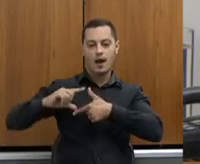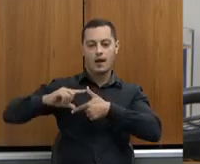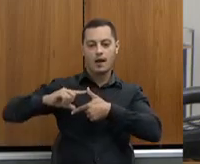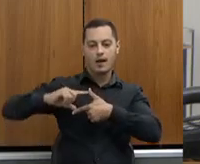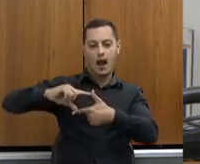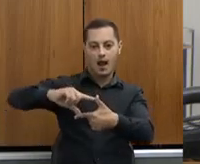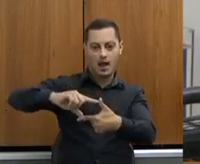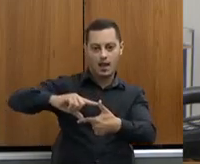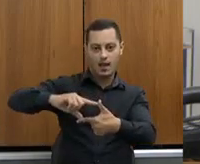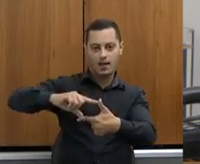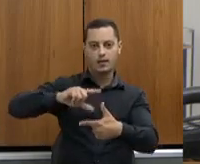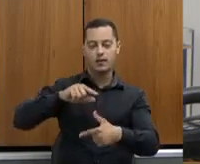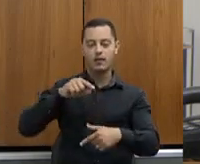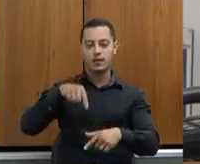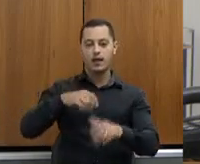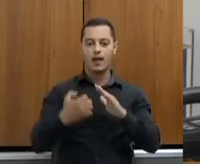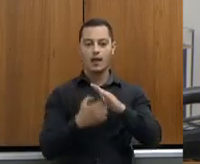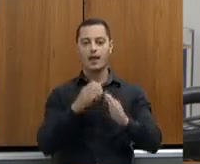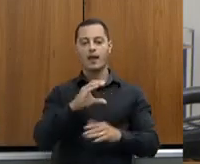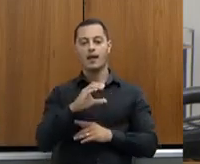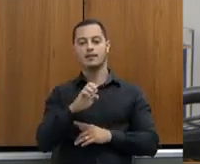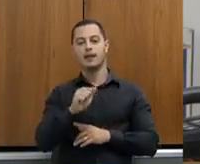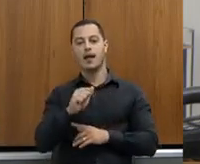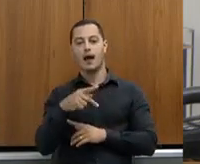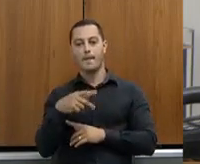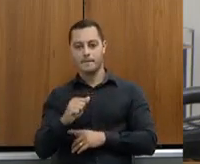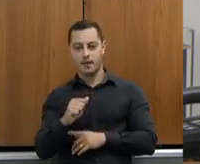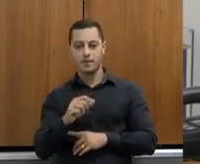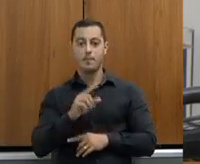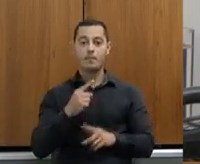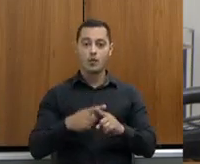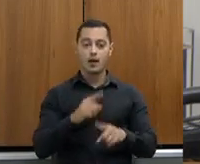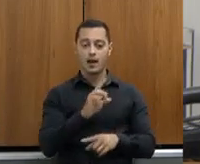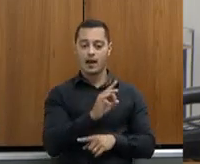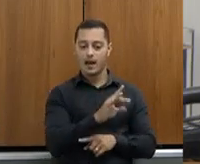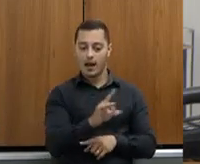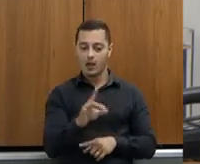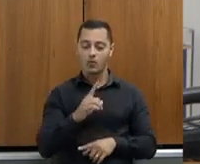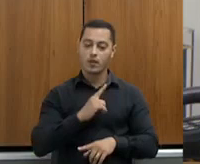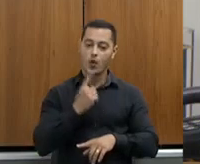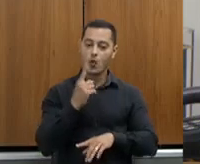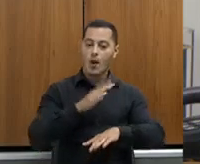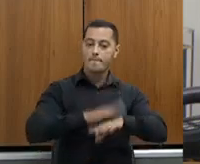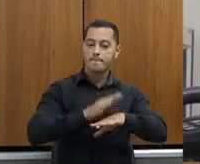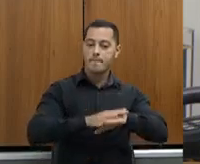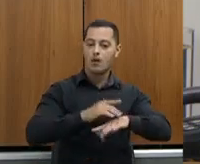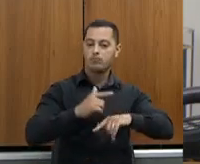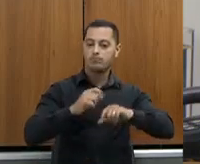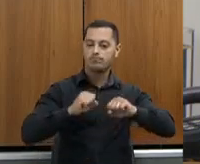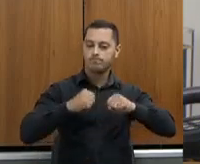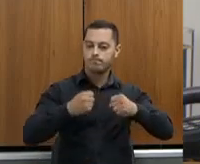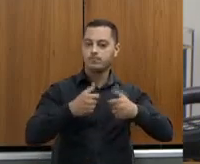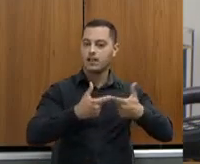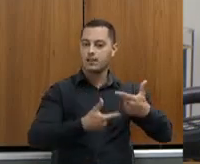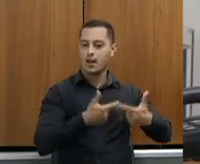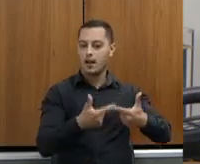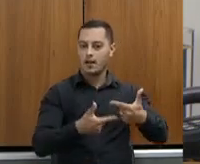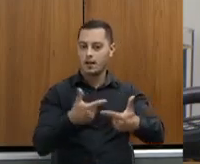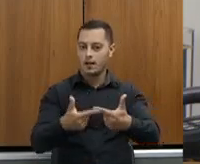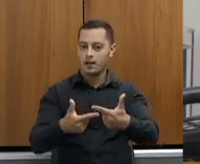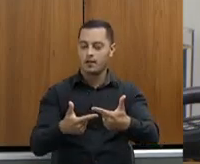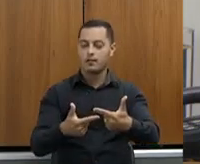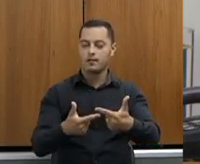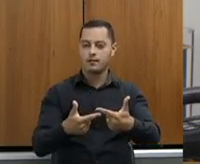Porque cada servidor da CEAPA tem o seu dedo nessa questão, nessa valorização desse